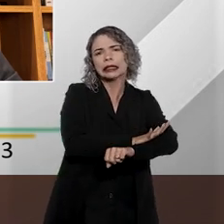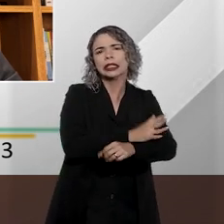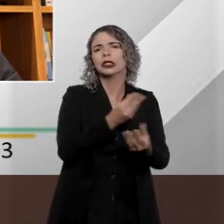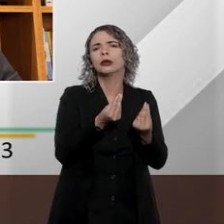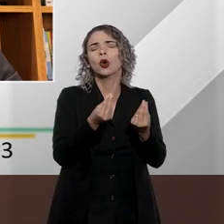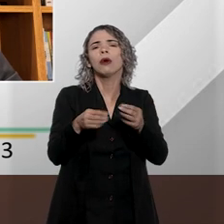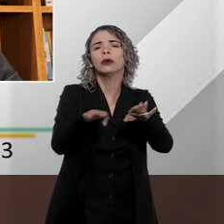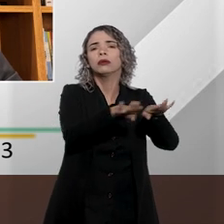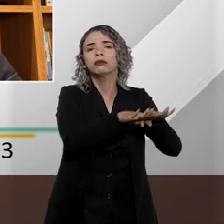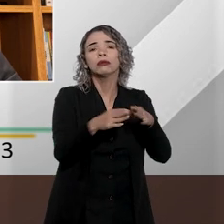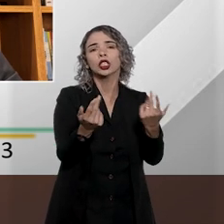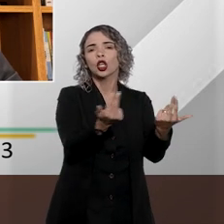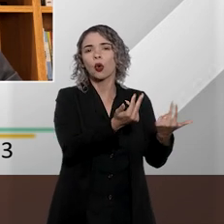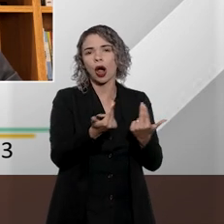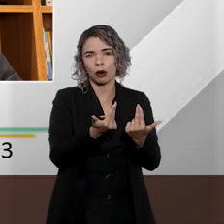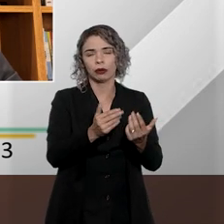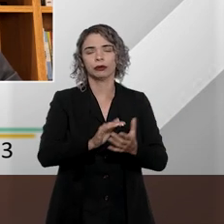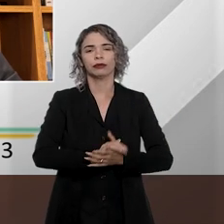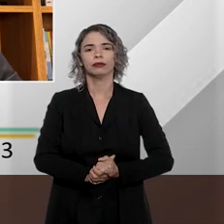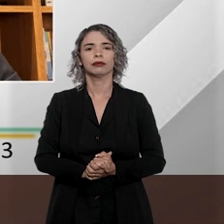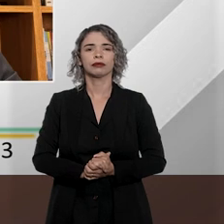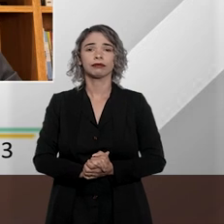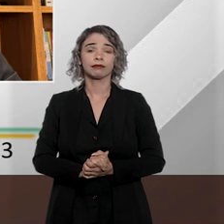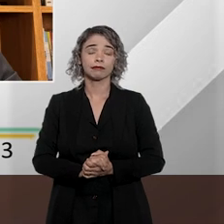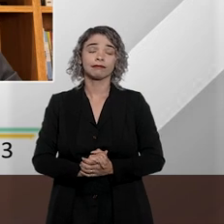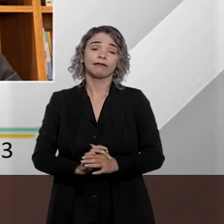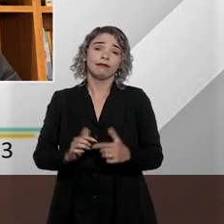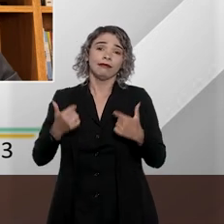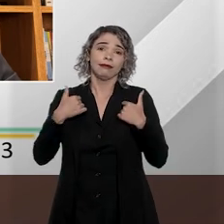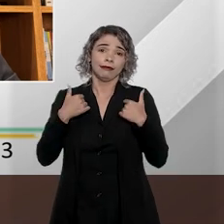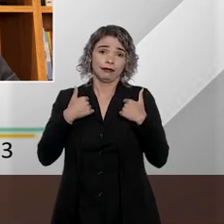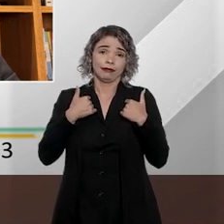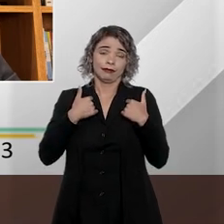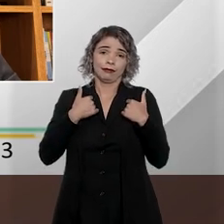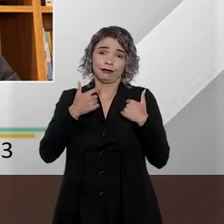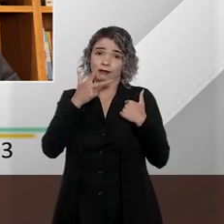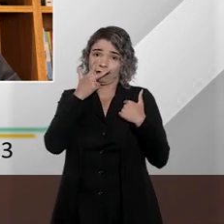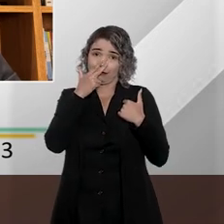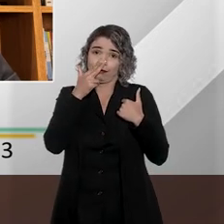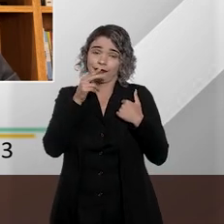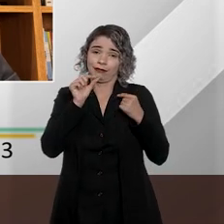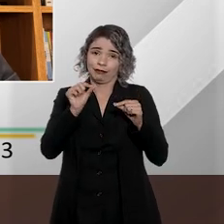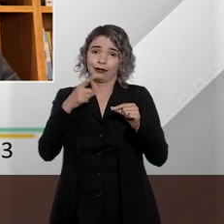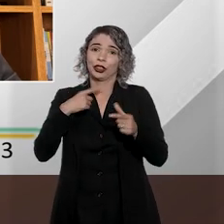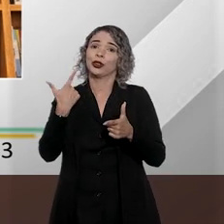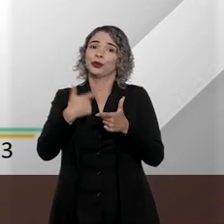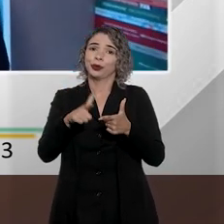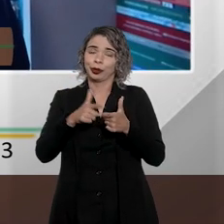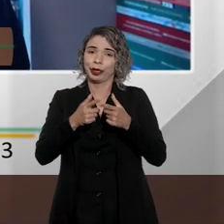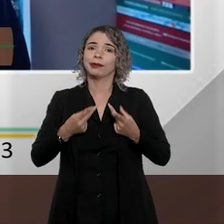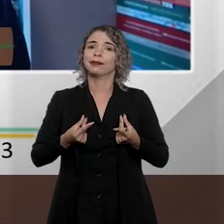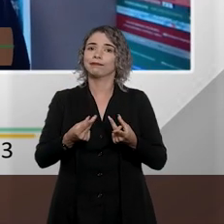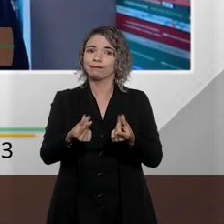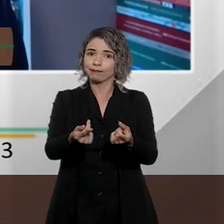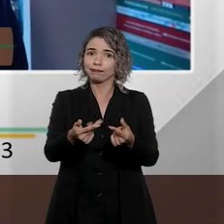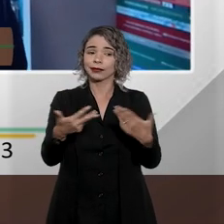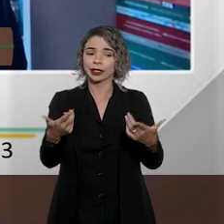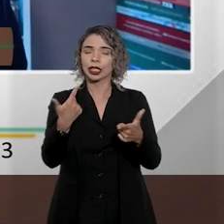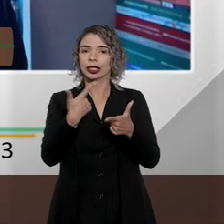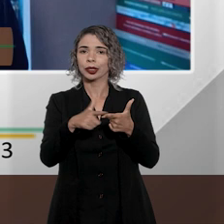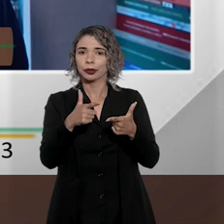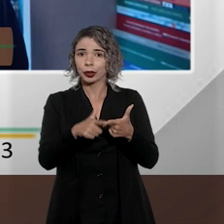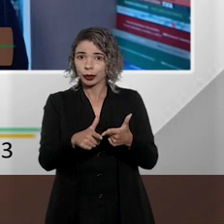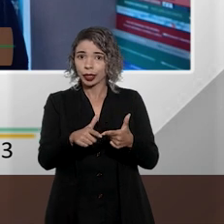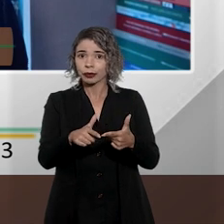Então, Fátima, na verdade a minha percepção é de que nós tínhamos um problema prático e acho que esse problema prático